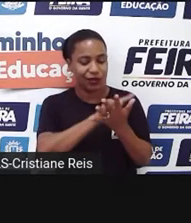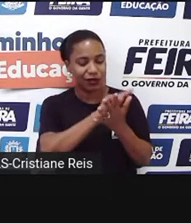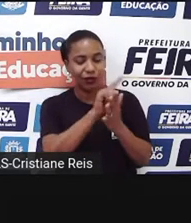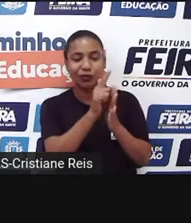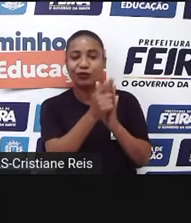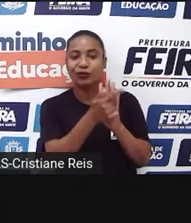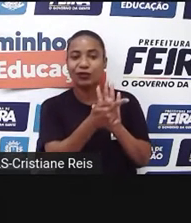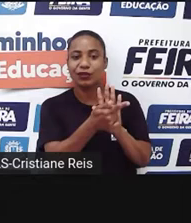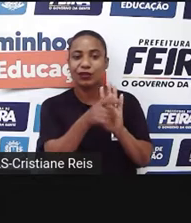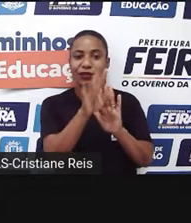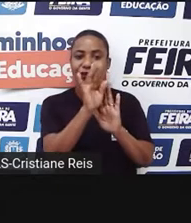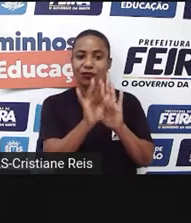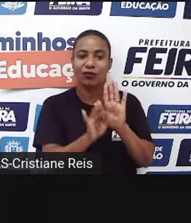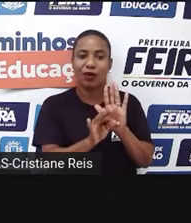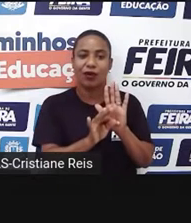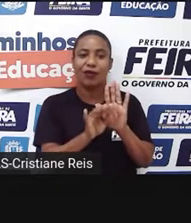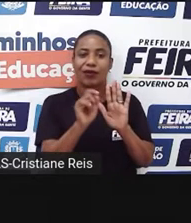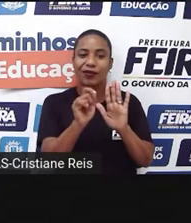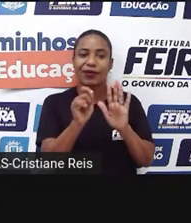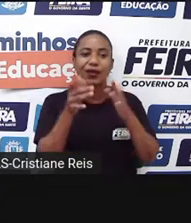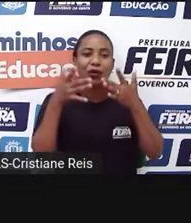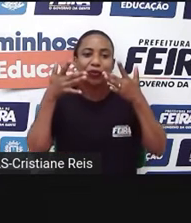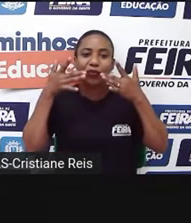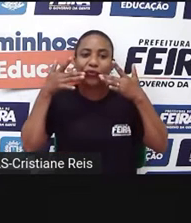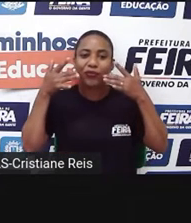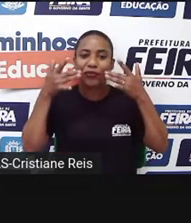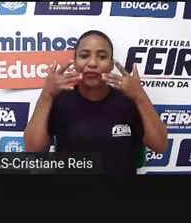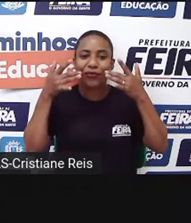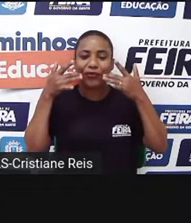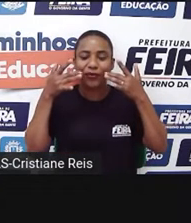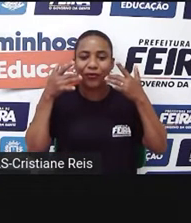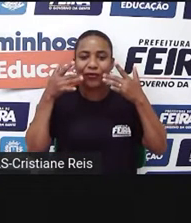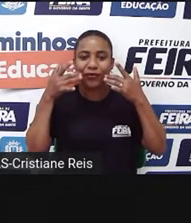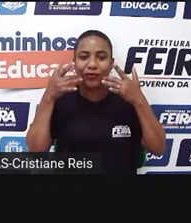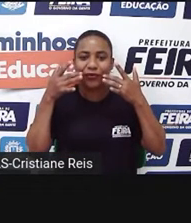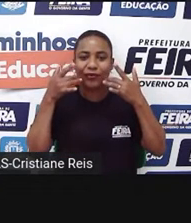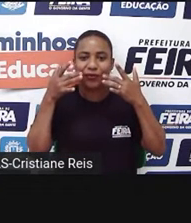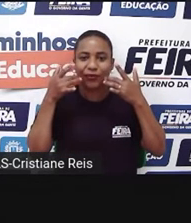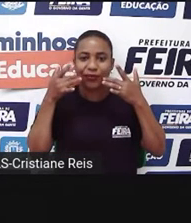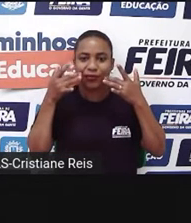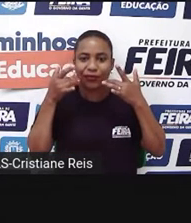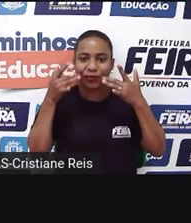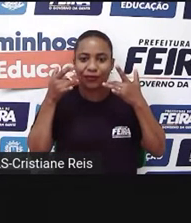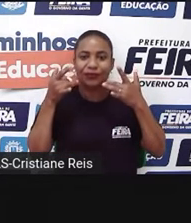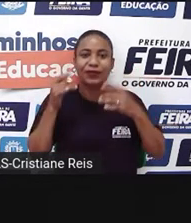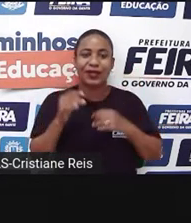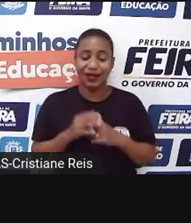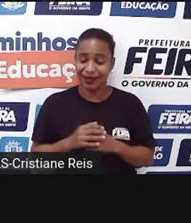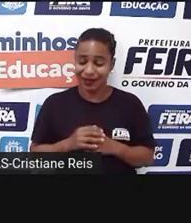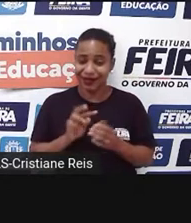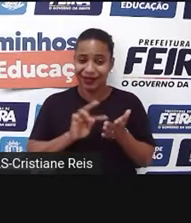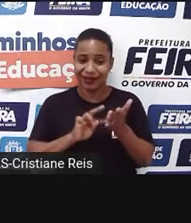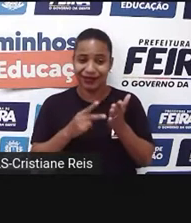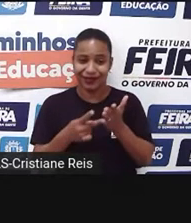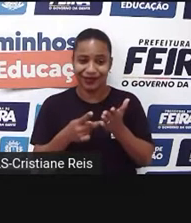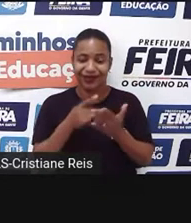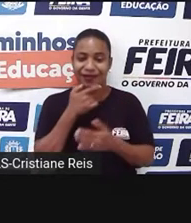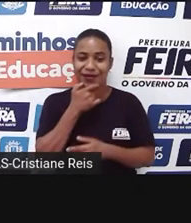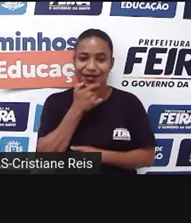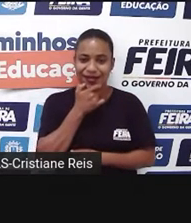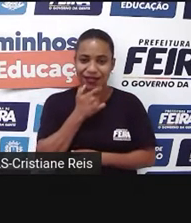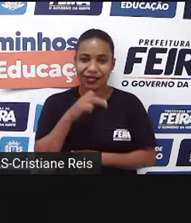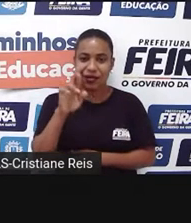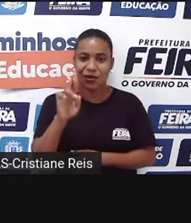peça de teatro, texto dramático. E em inglês é role play. E essa role